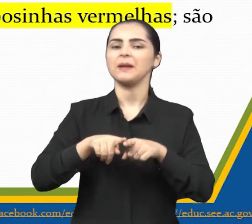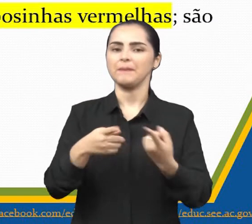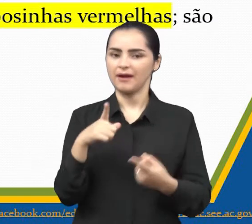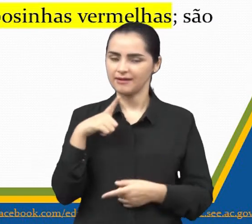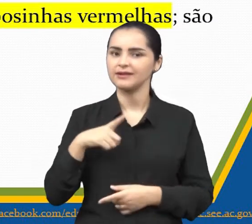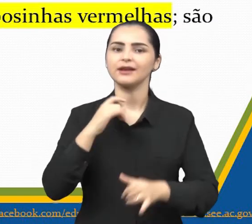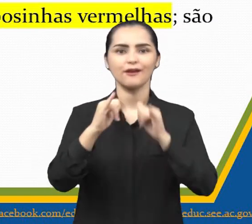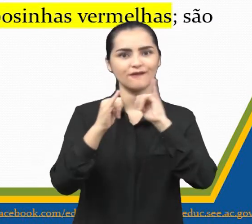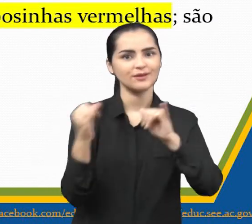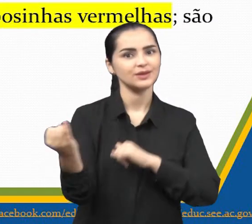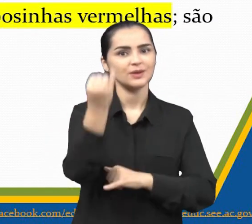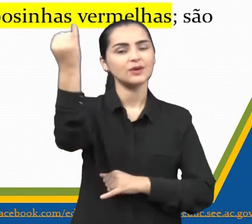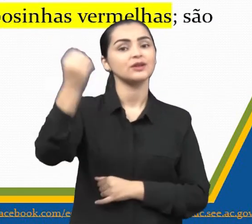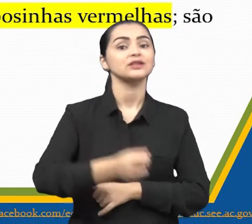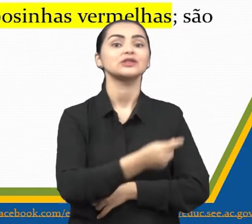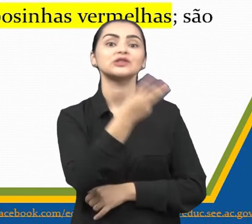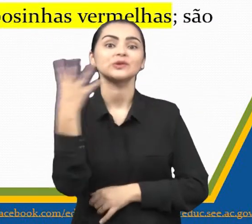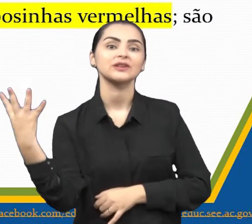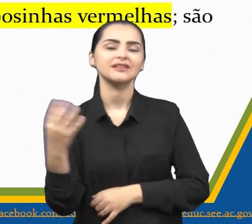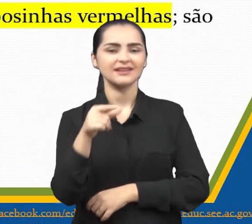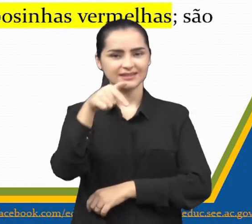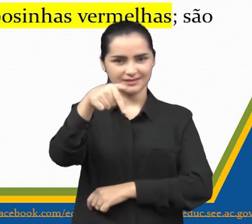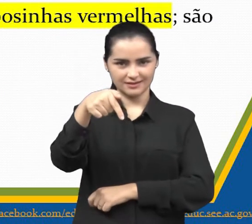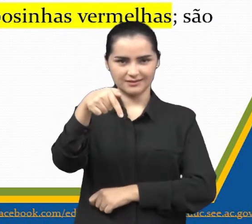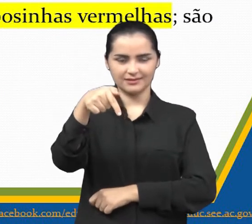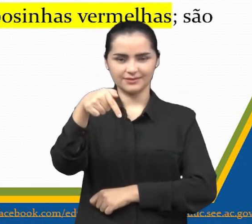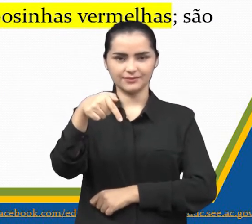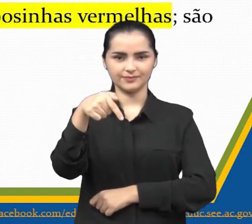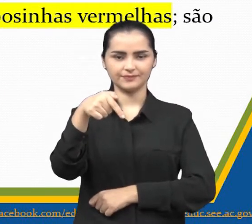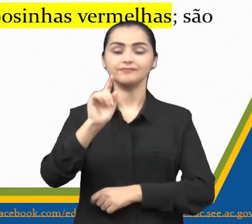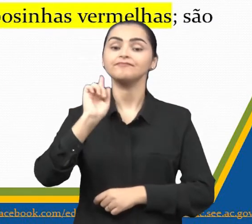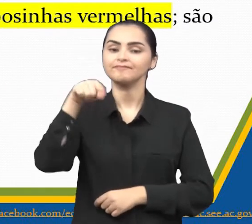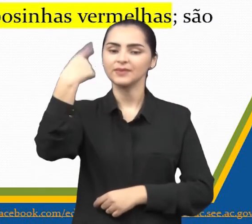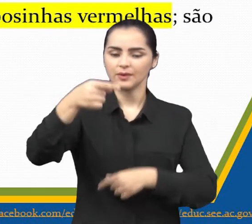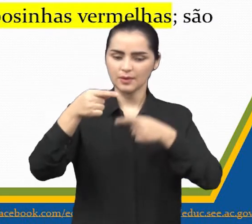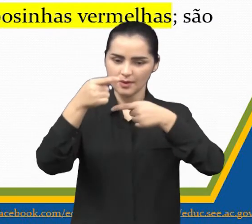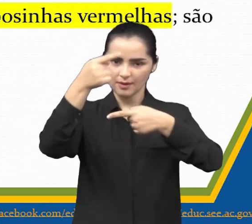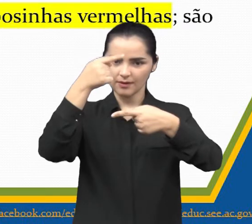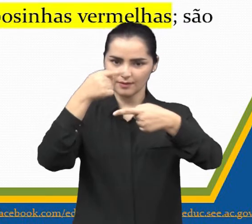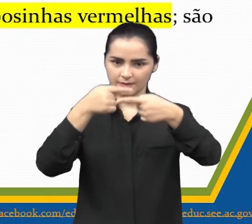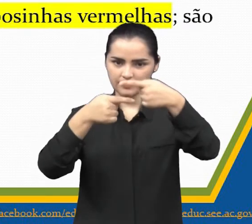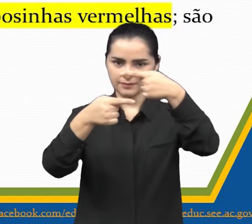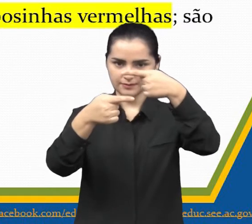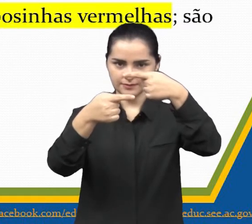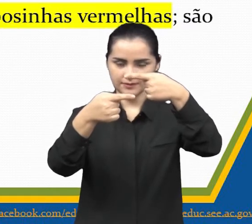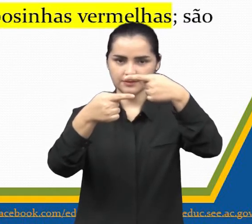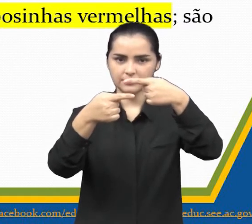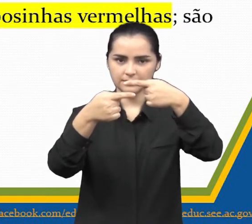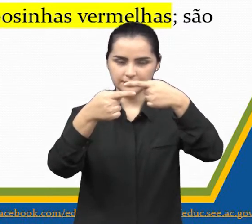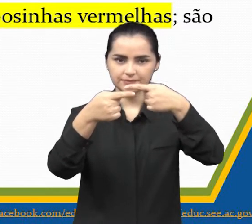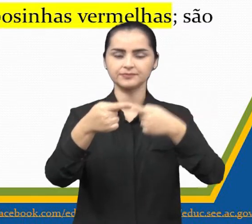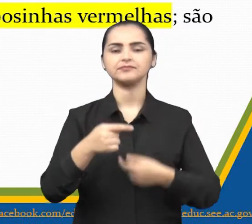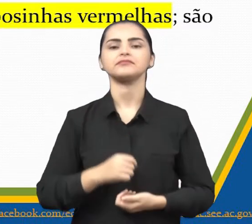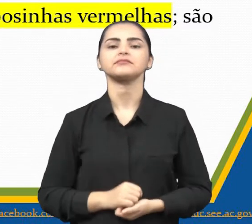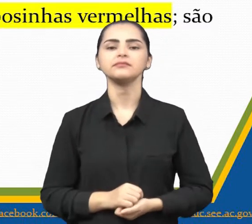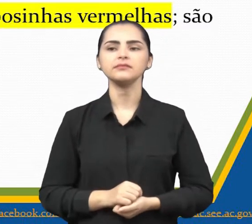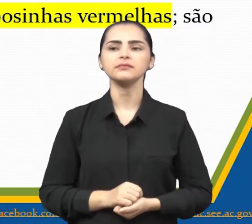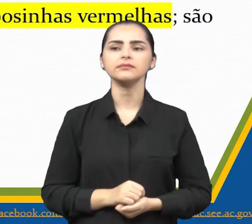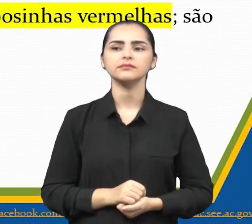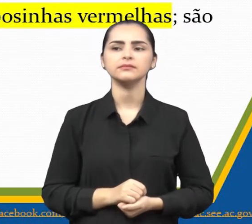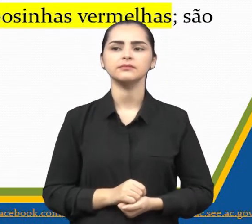importante, a quantidade, sete. E na próxima linha lá, na primeira linha do terceiro parágrafo, um.